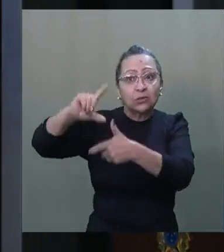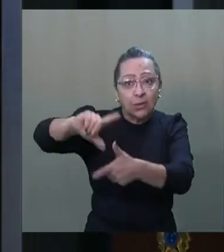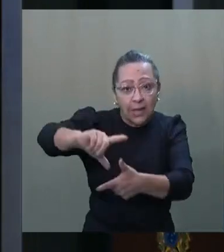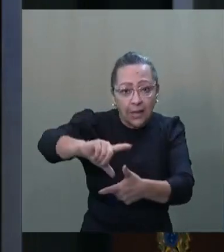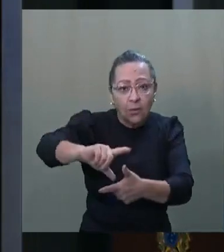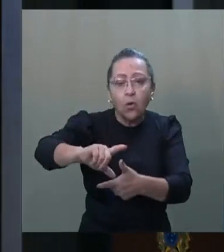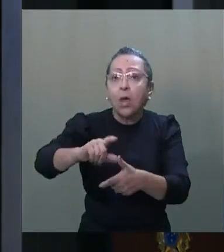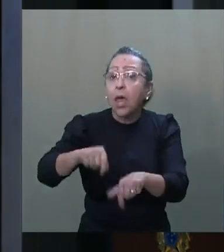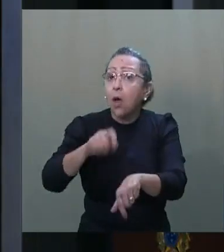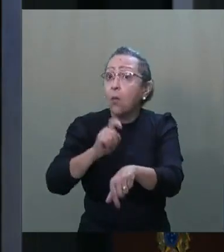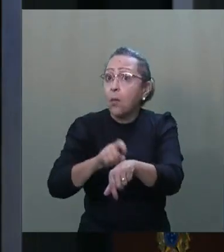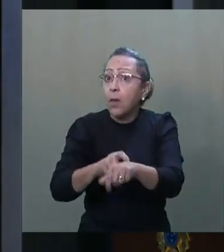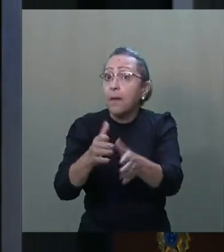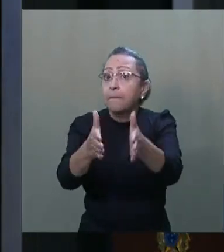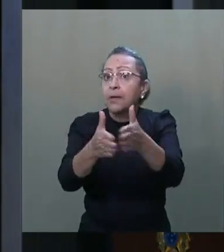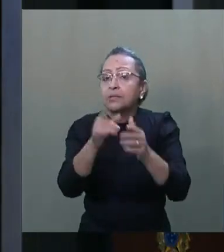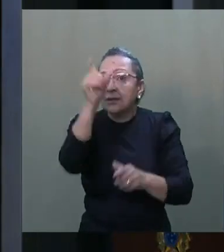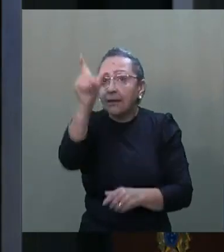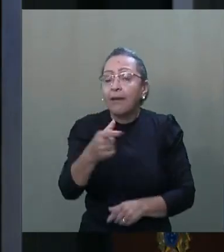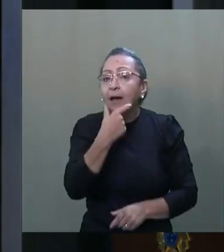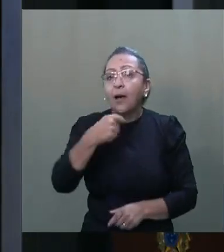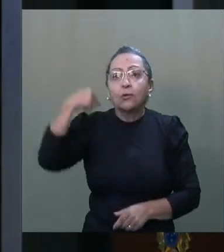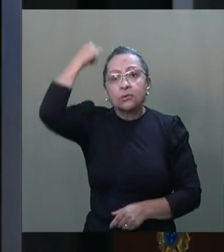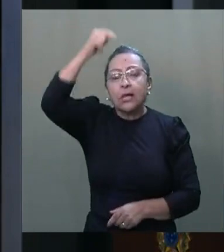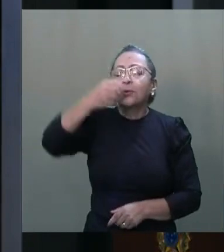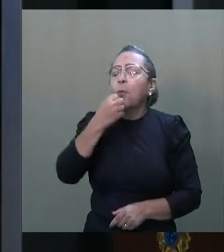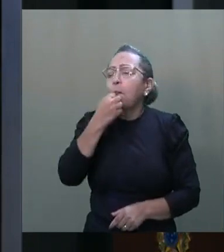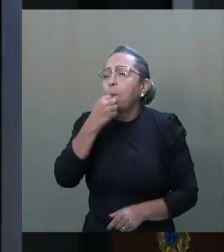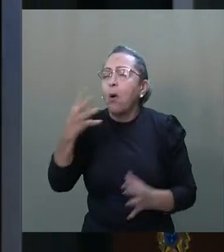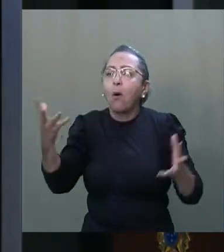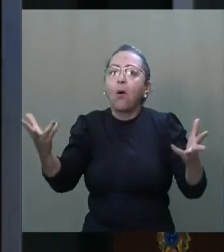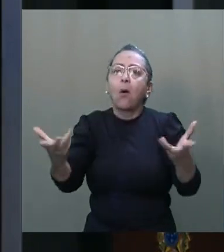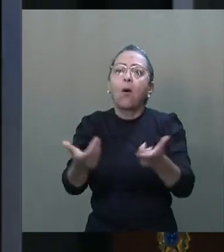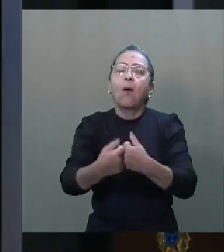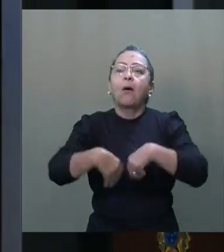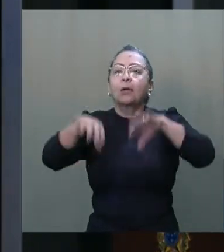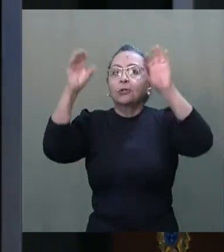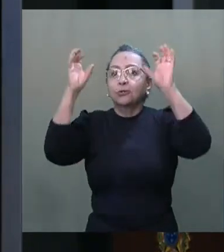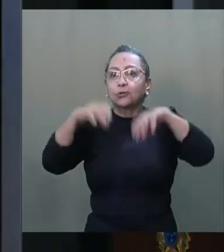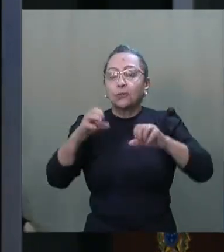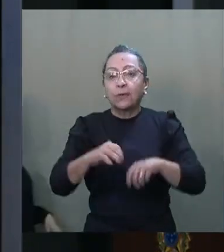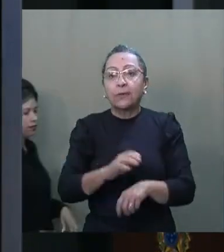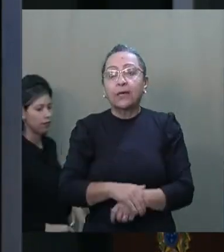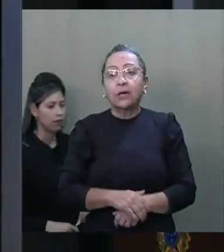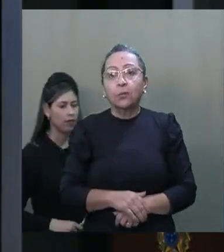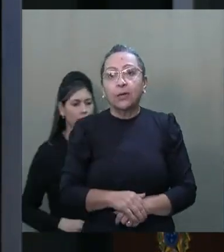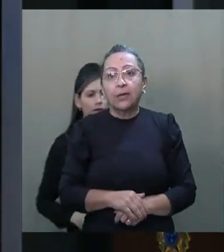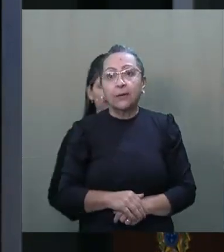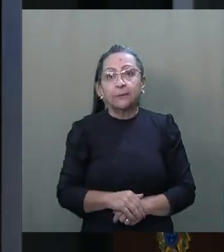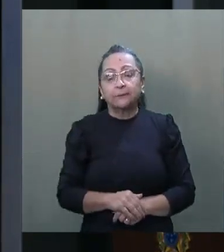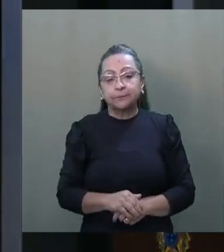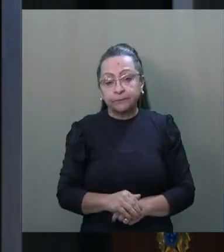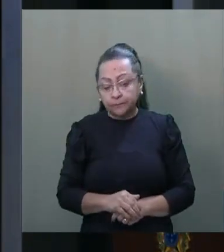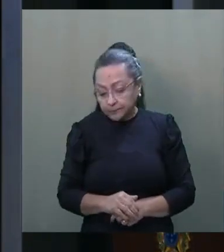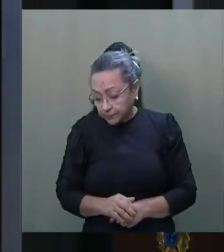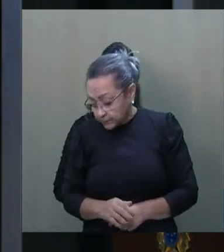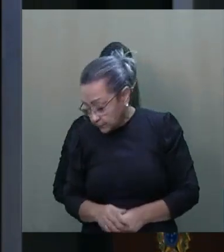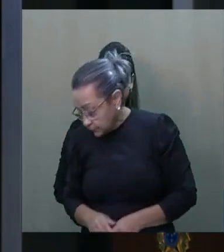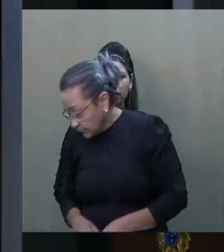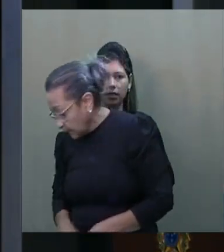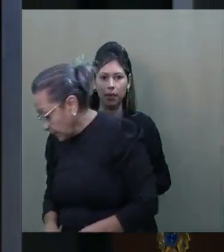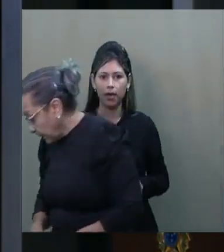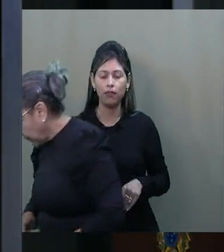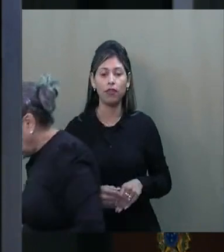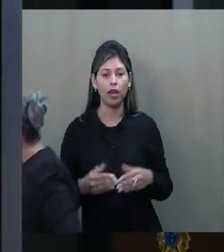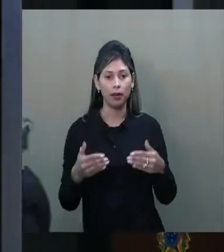por um bom inverno e olhar os céus buscando sinais de chuva. Não por acaso,